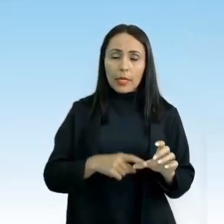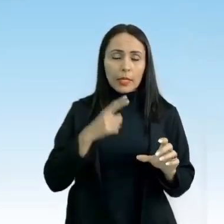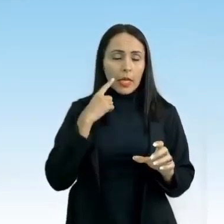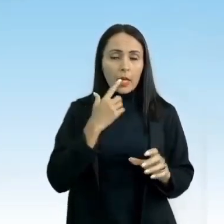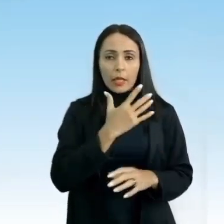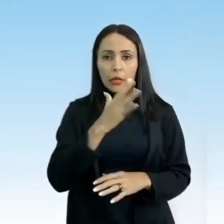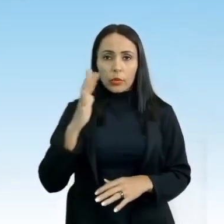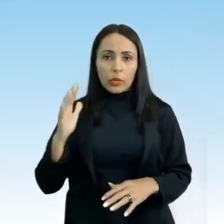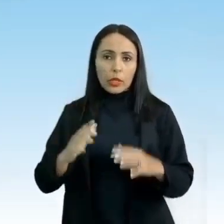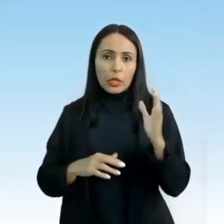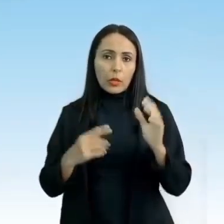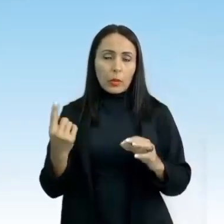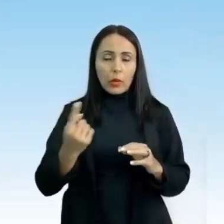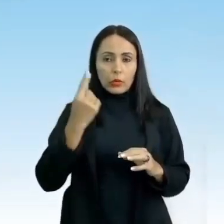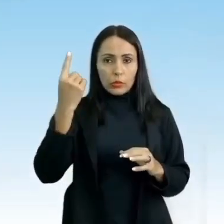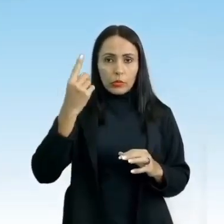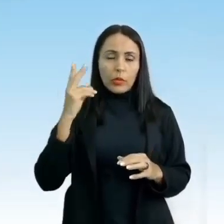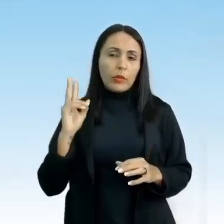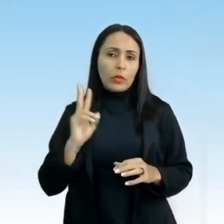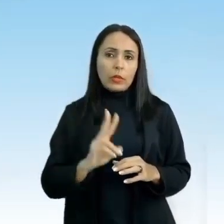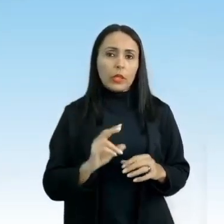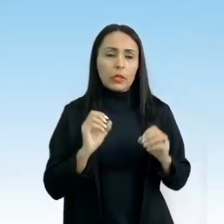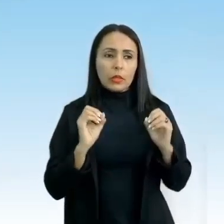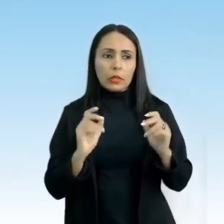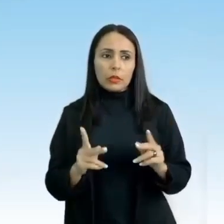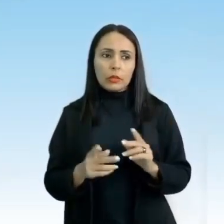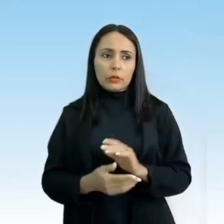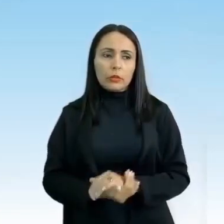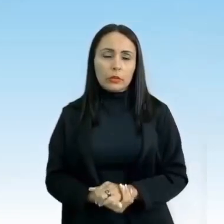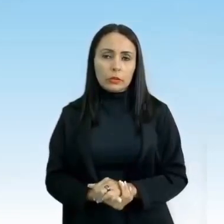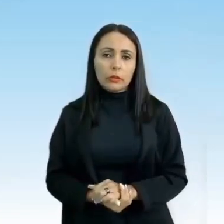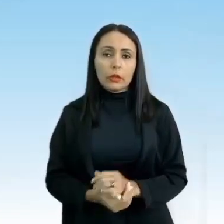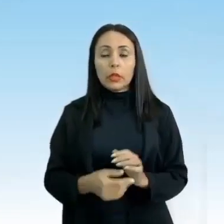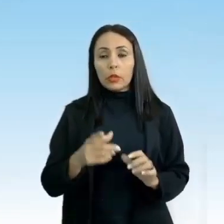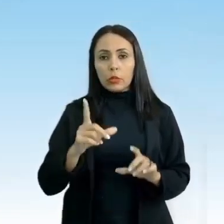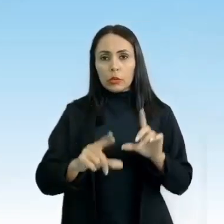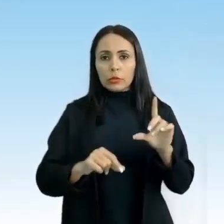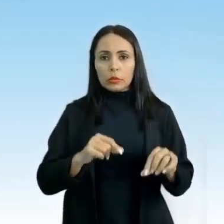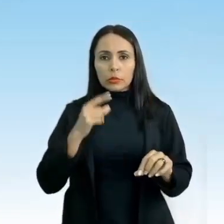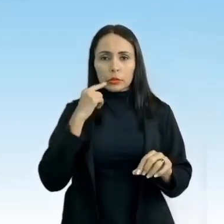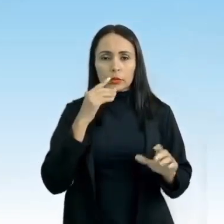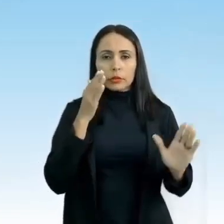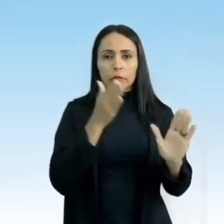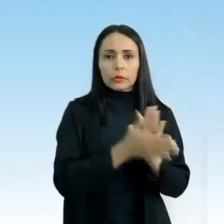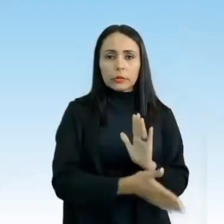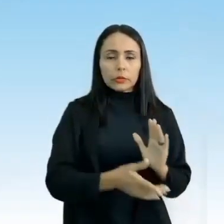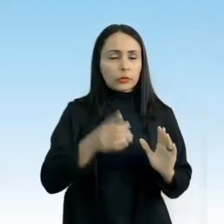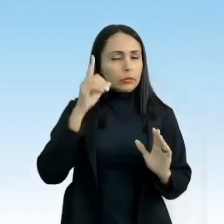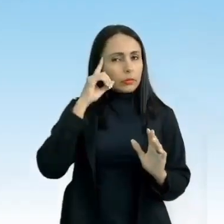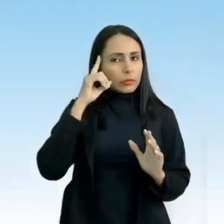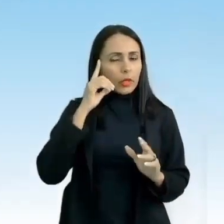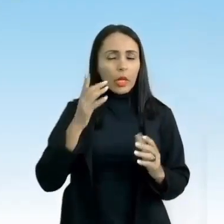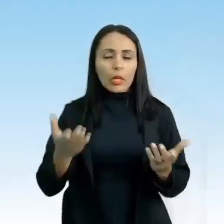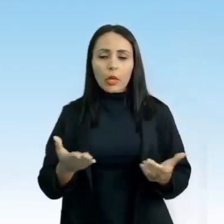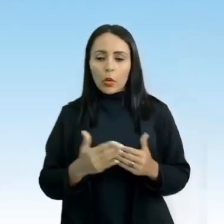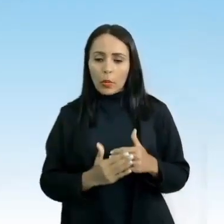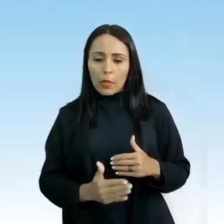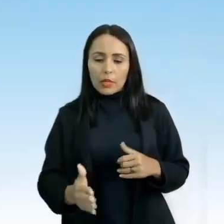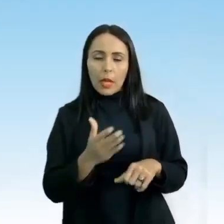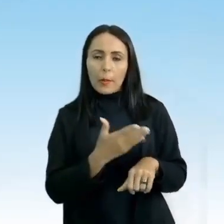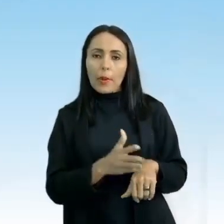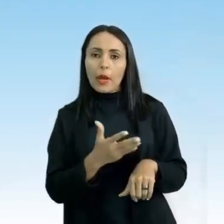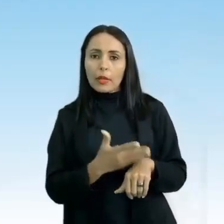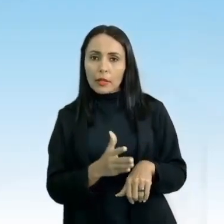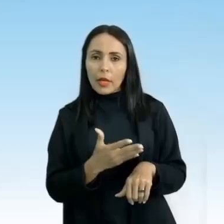natureza, como altura, velocidade, ok? É uma ótima opção para fugir da rotina e começar a prática de algum esporte de